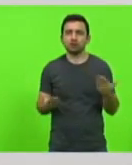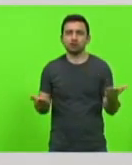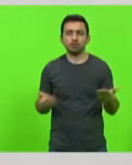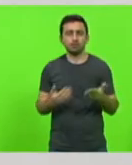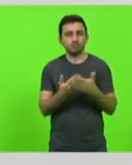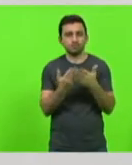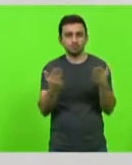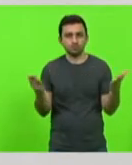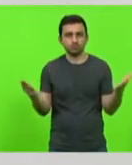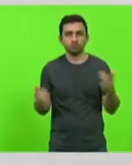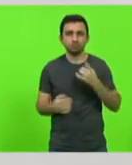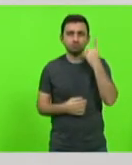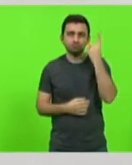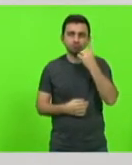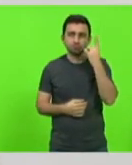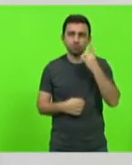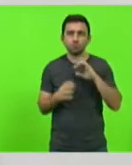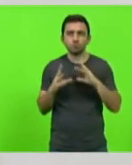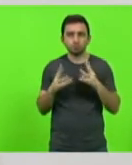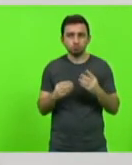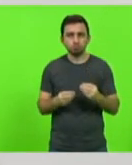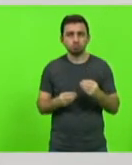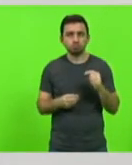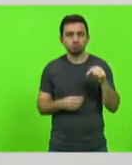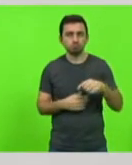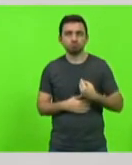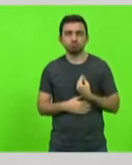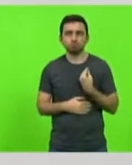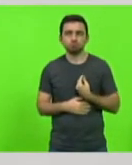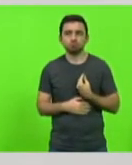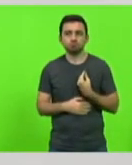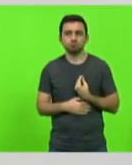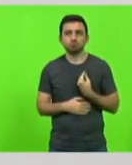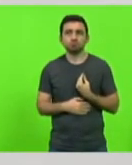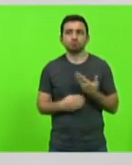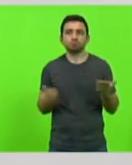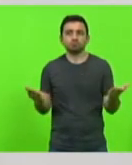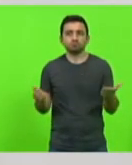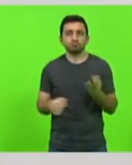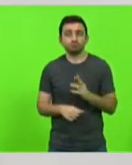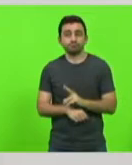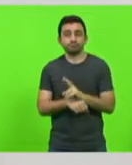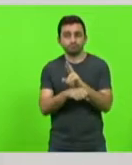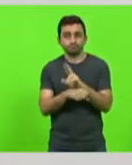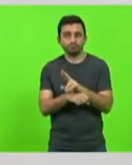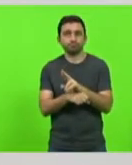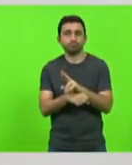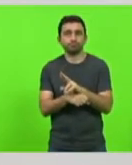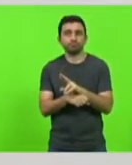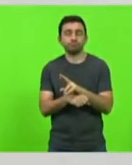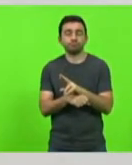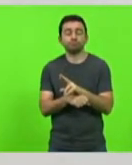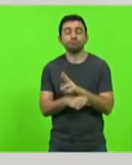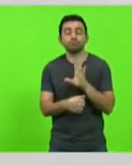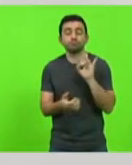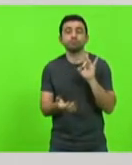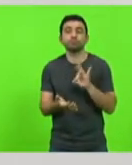um dos senhores deputados e senhoras deputadas que estão nesse plenário, nossos representantes, que, de fato,